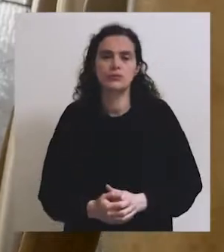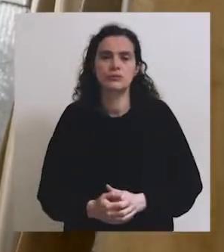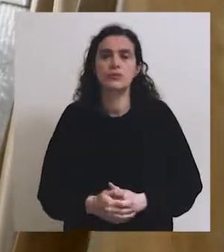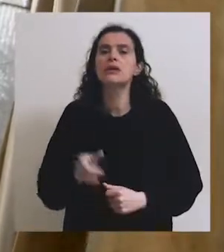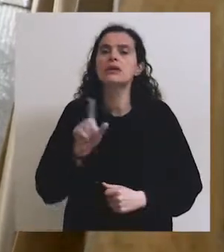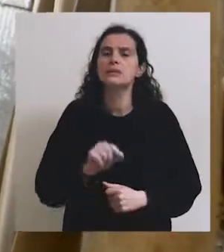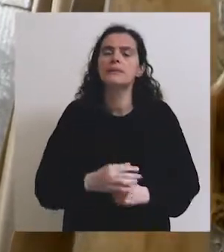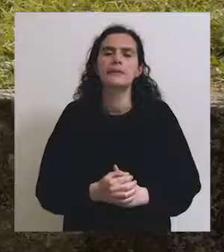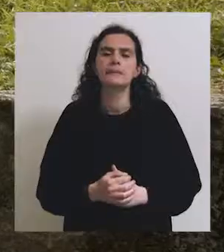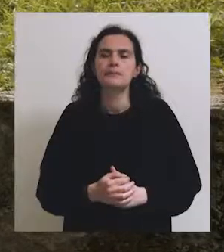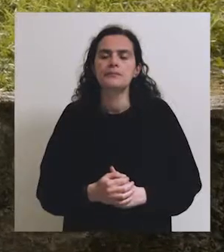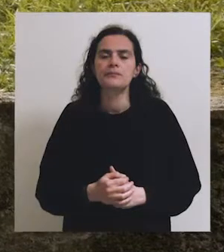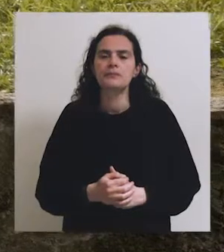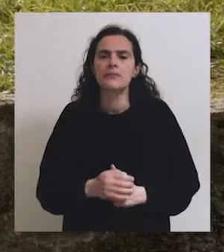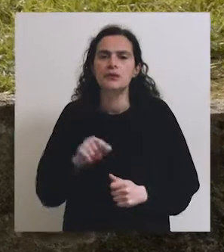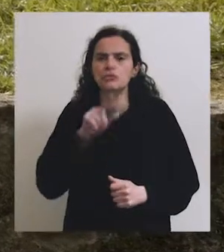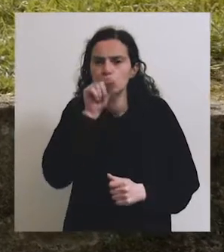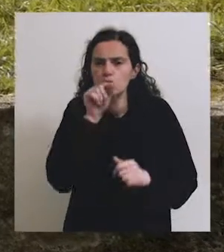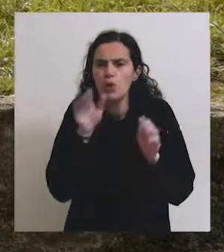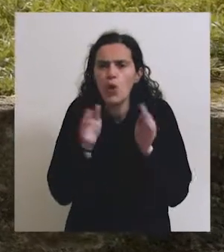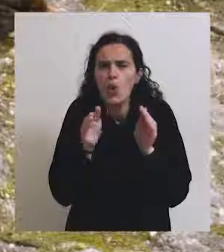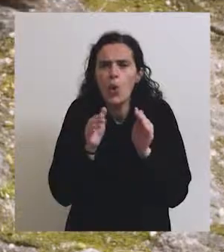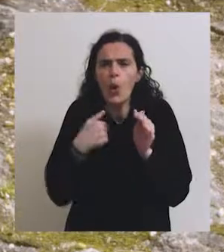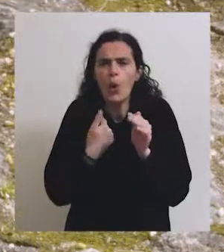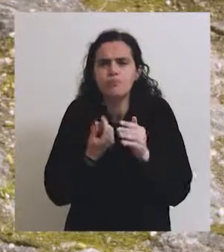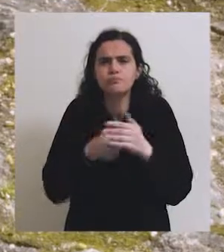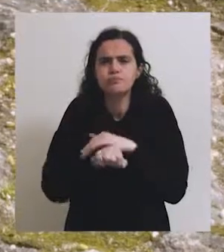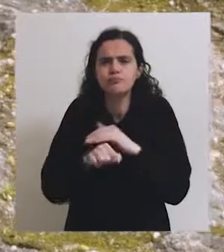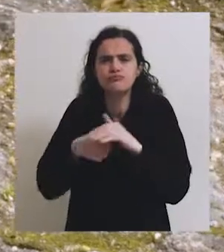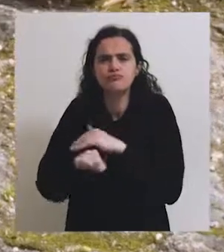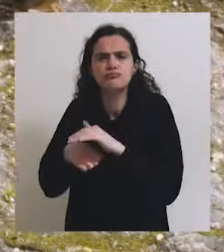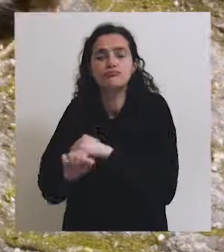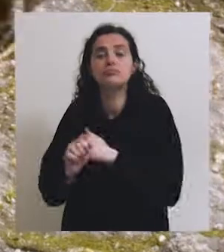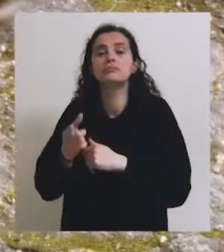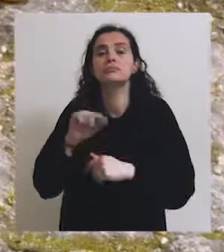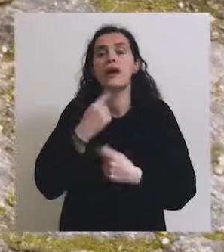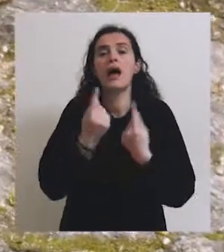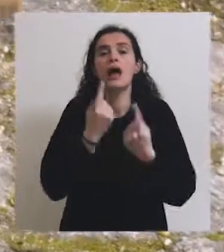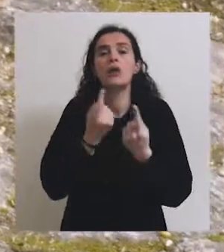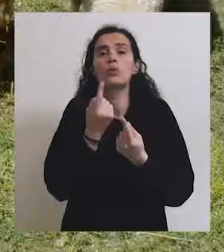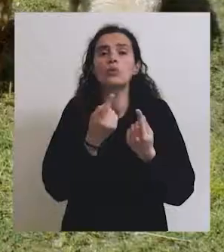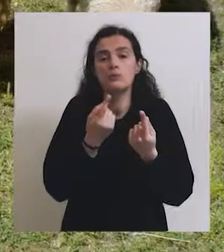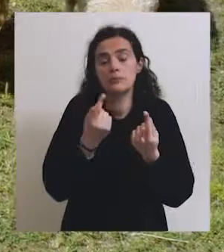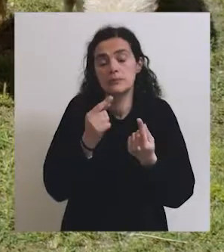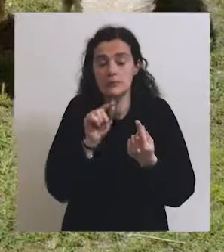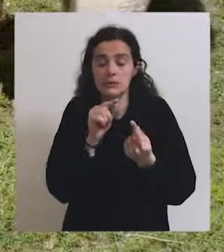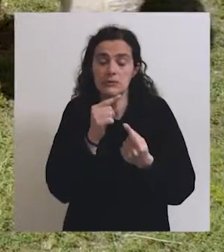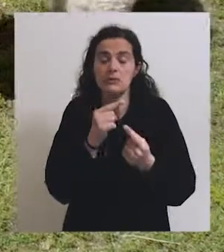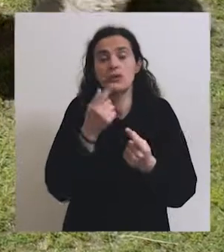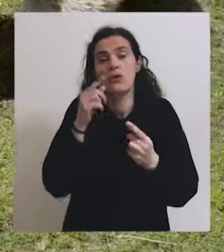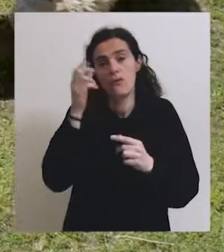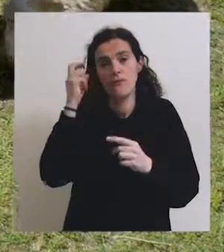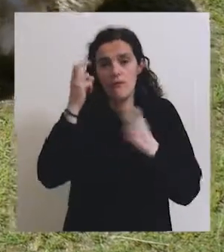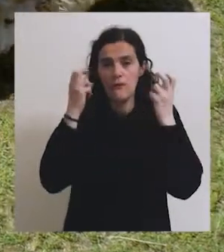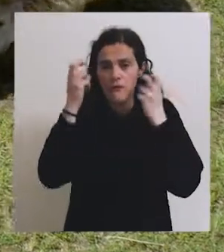pedagógicos e também tivemos muitos pintainhos a nascer e também algumas ovelhas